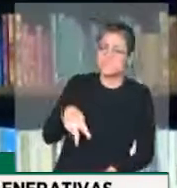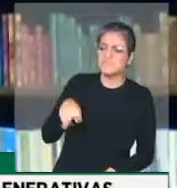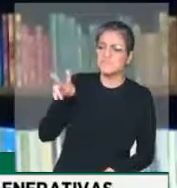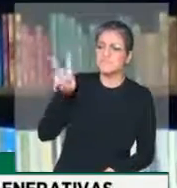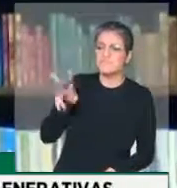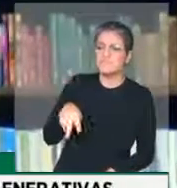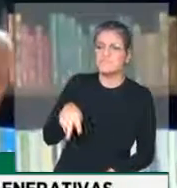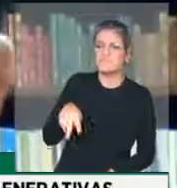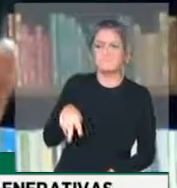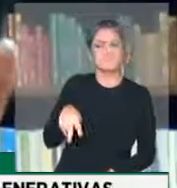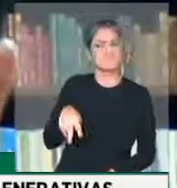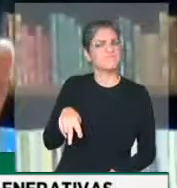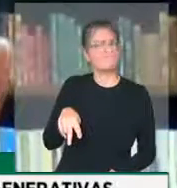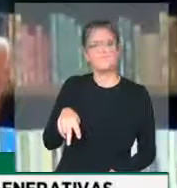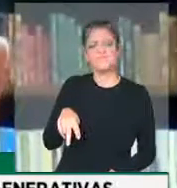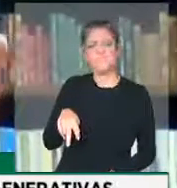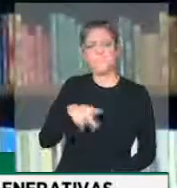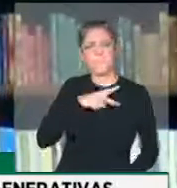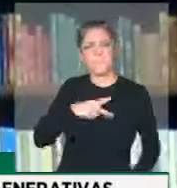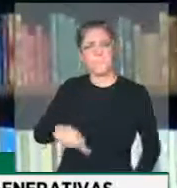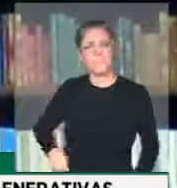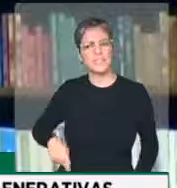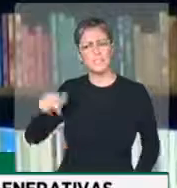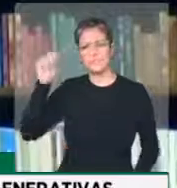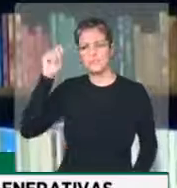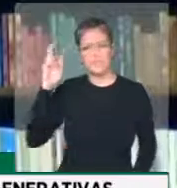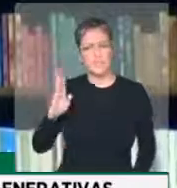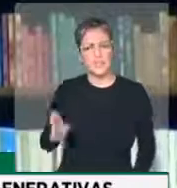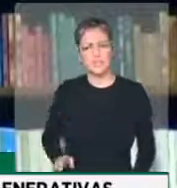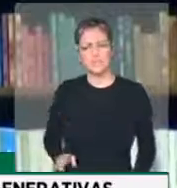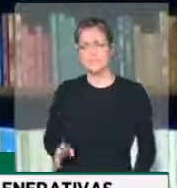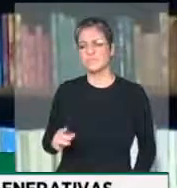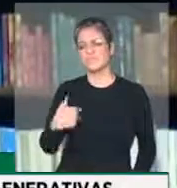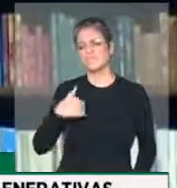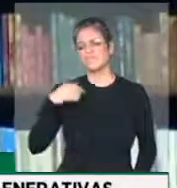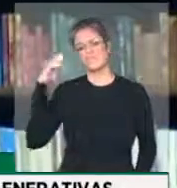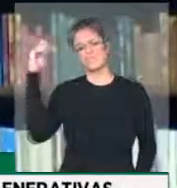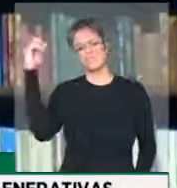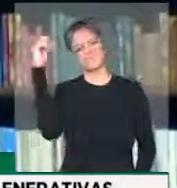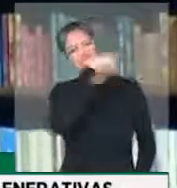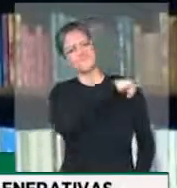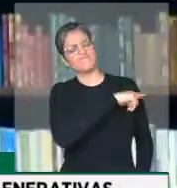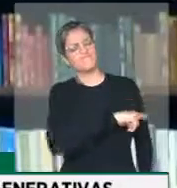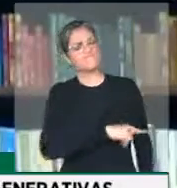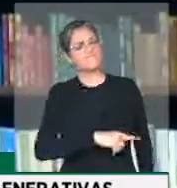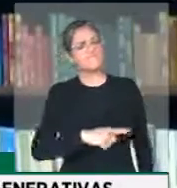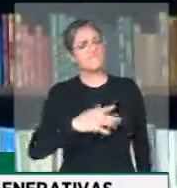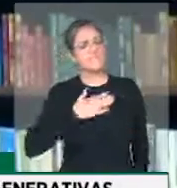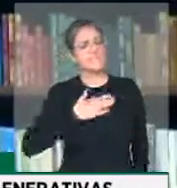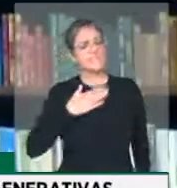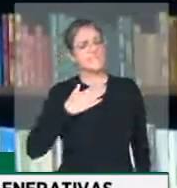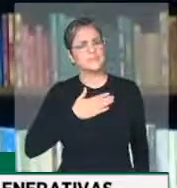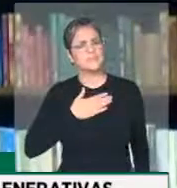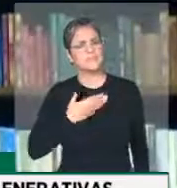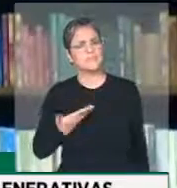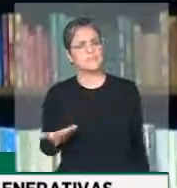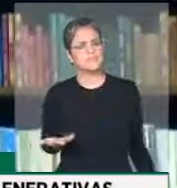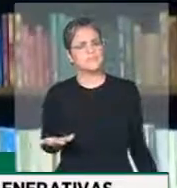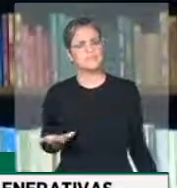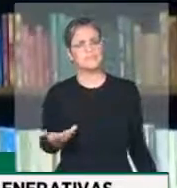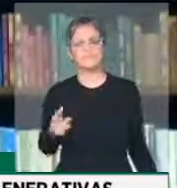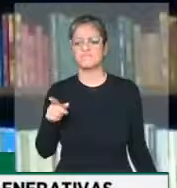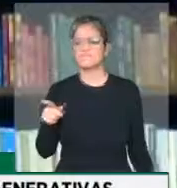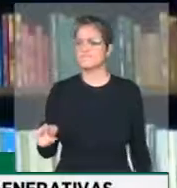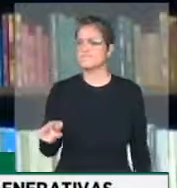da República, eu confesso que tenho muitas dificuldades em ver da parte